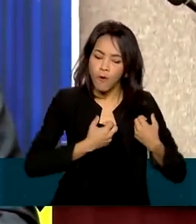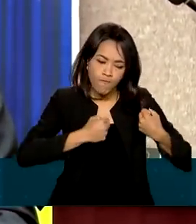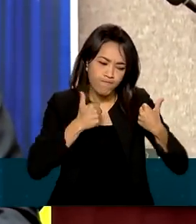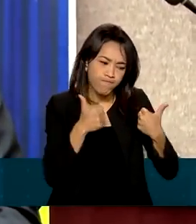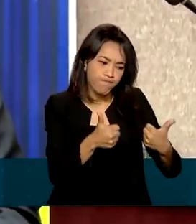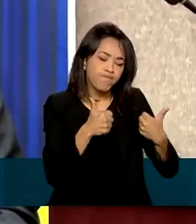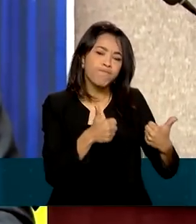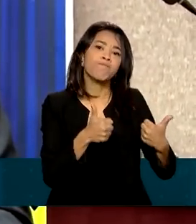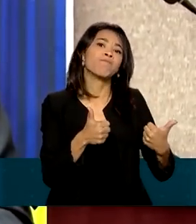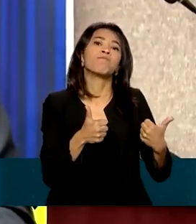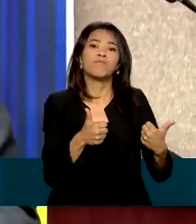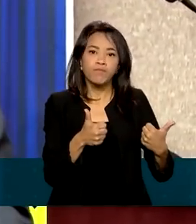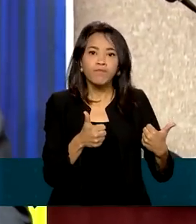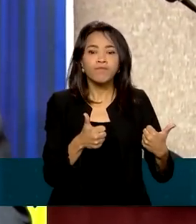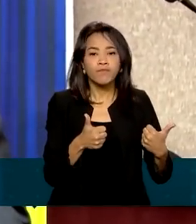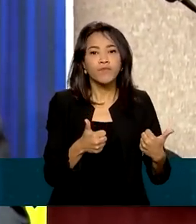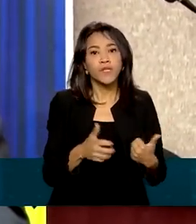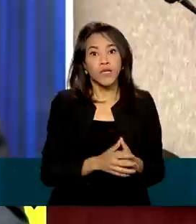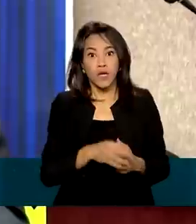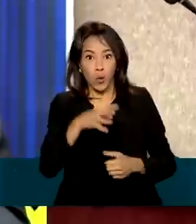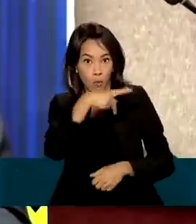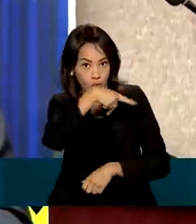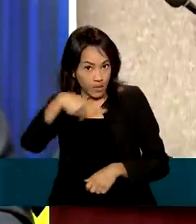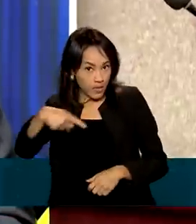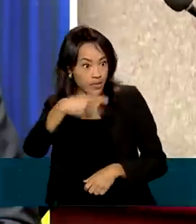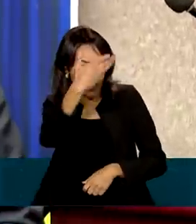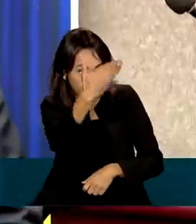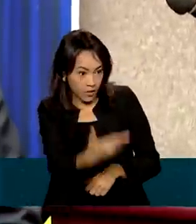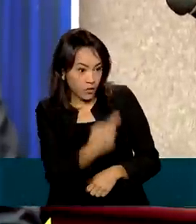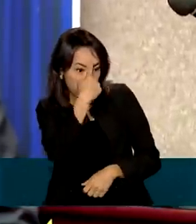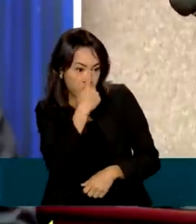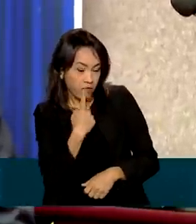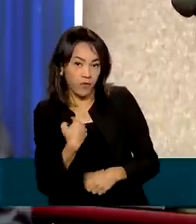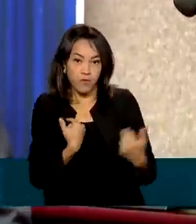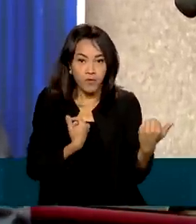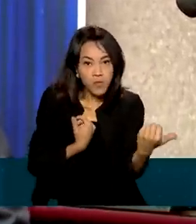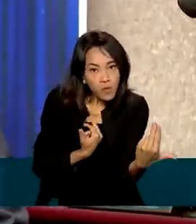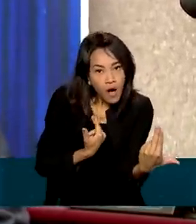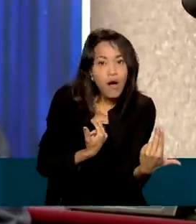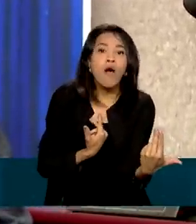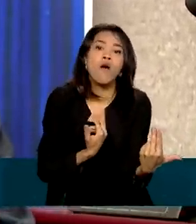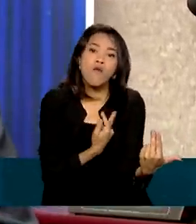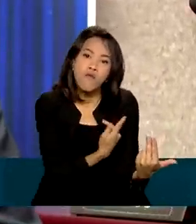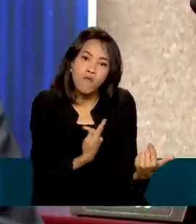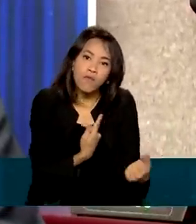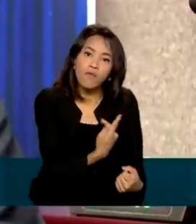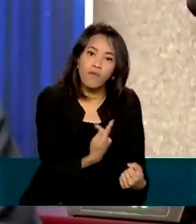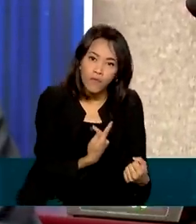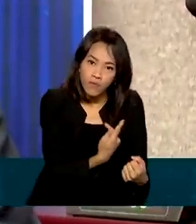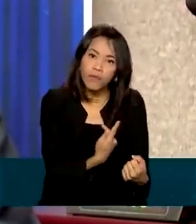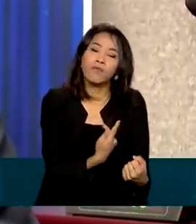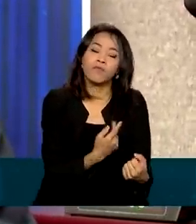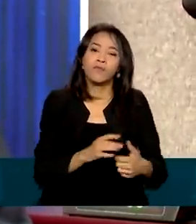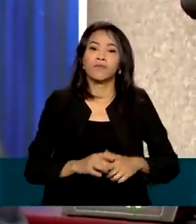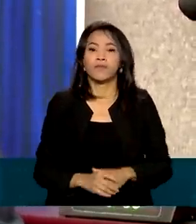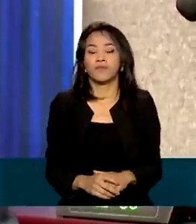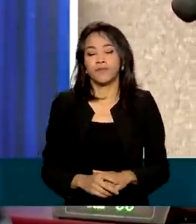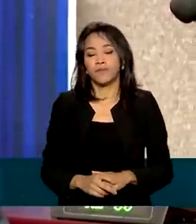O meu estilo com o presidente da Guiana são muitos parecidos. Nós queremos a objetividade.